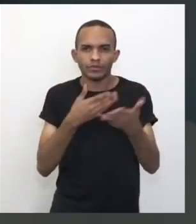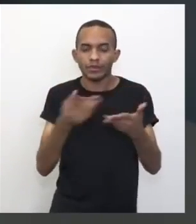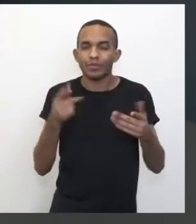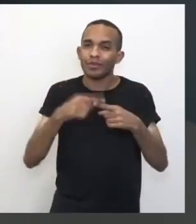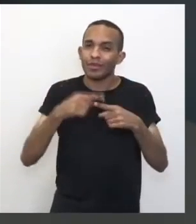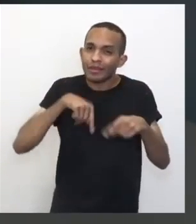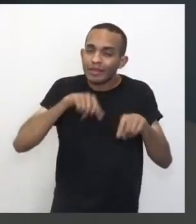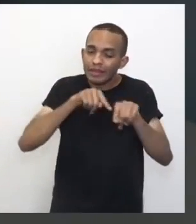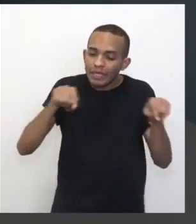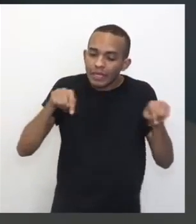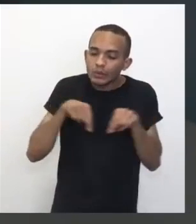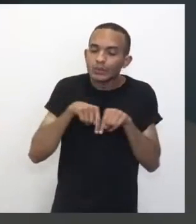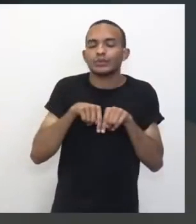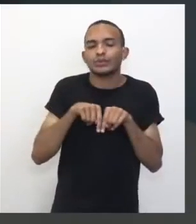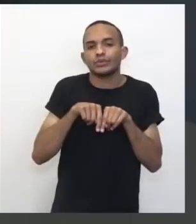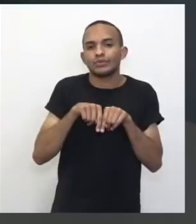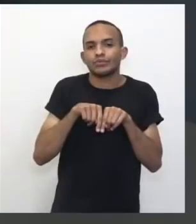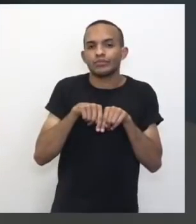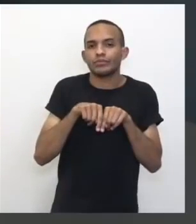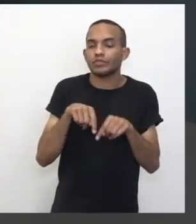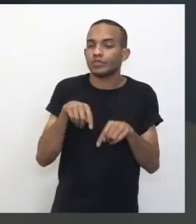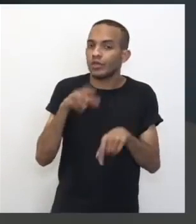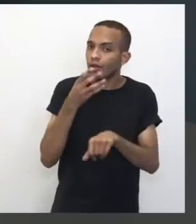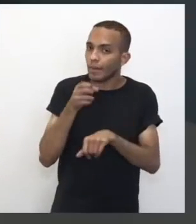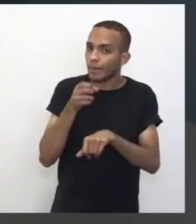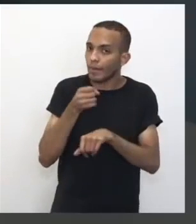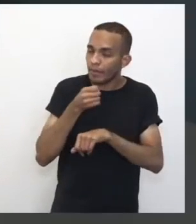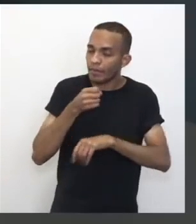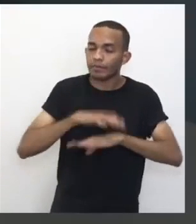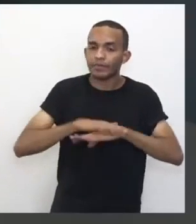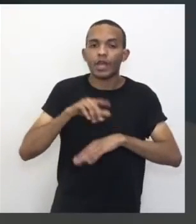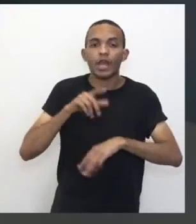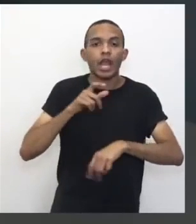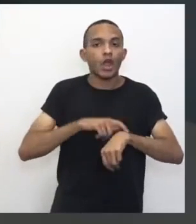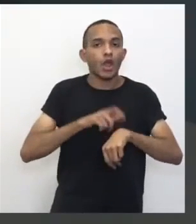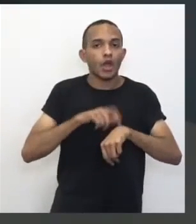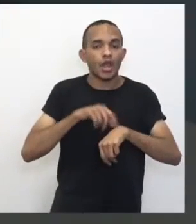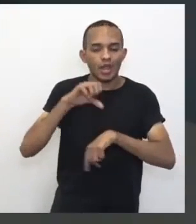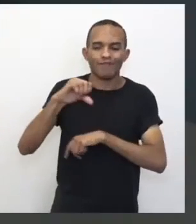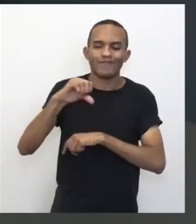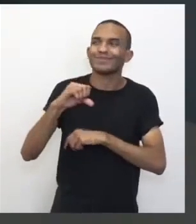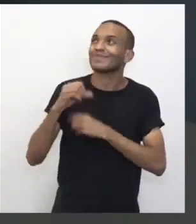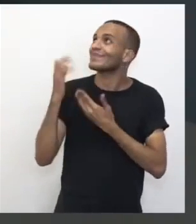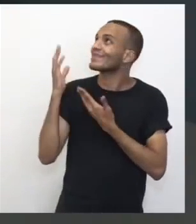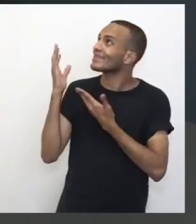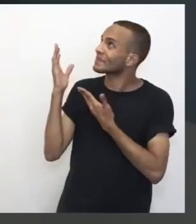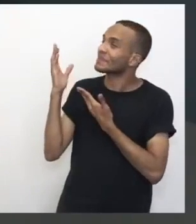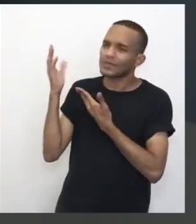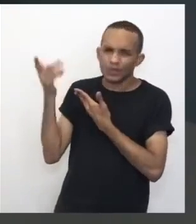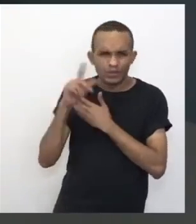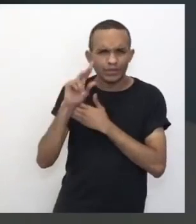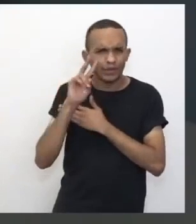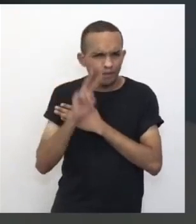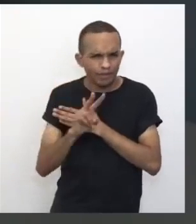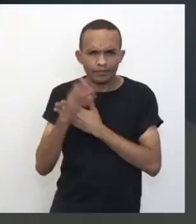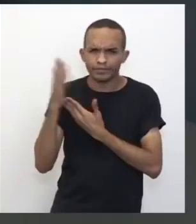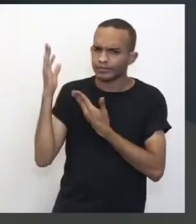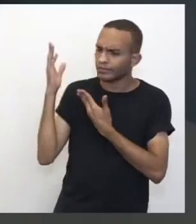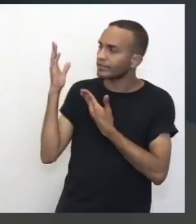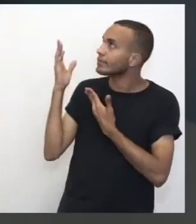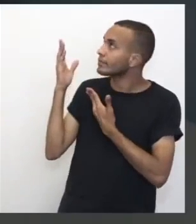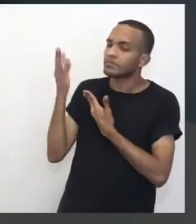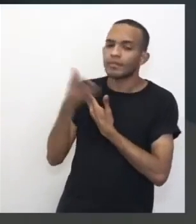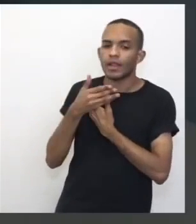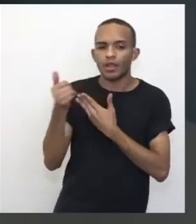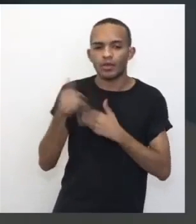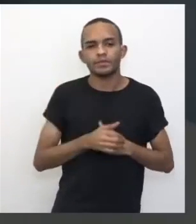estúdio. Então, eu tenho aqui o ângulo 9 horas. Acho que deu pra ver. Será que deu pra ver? Ah, sim,